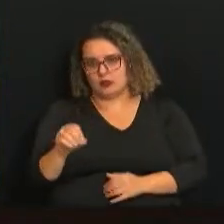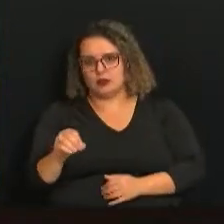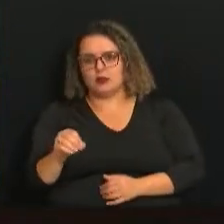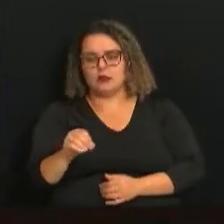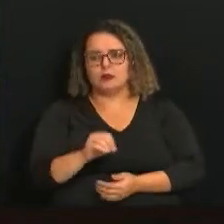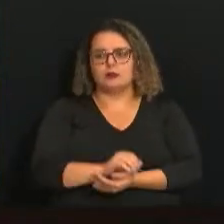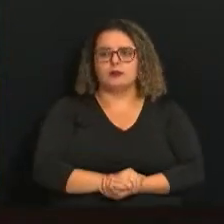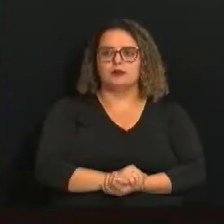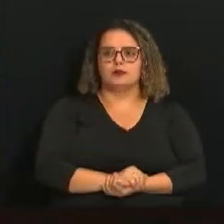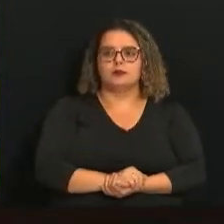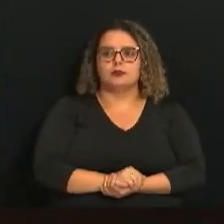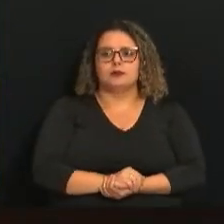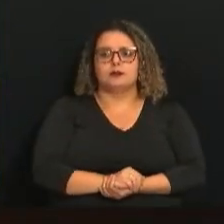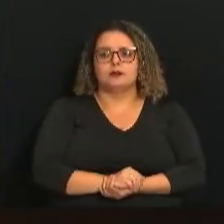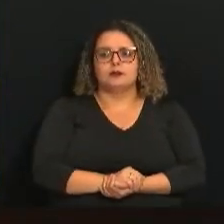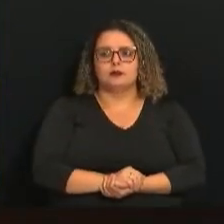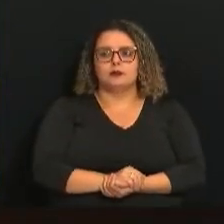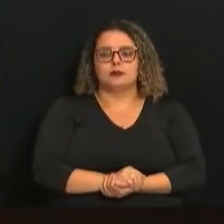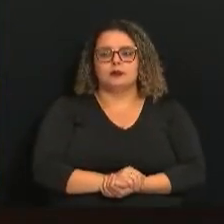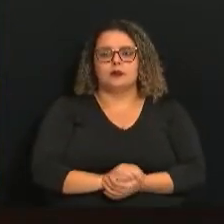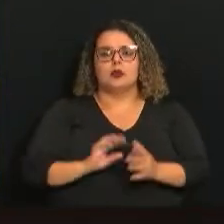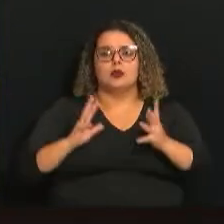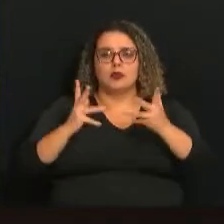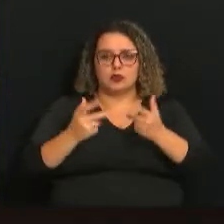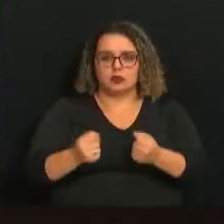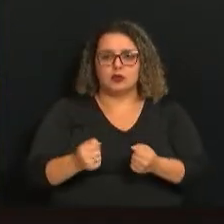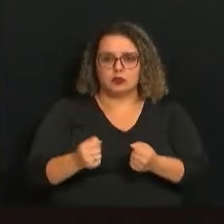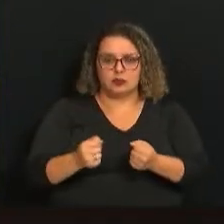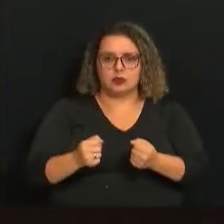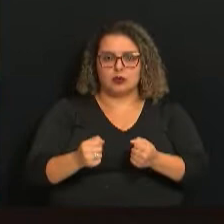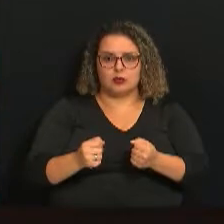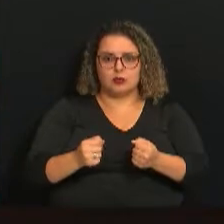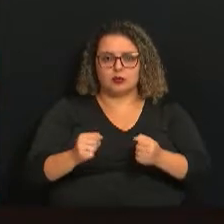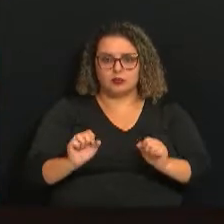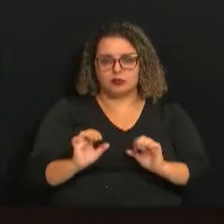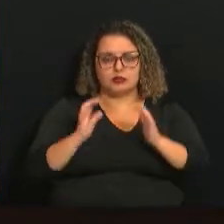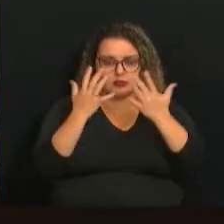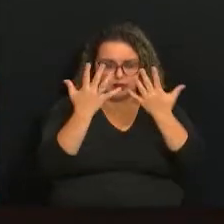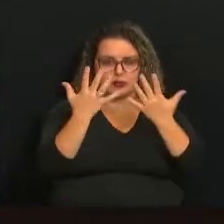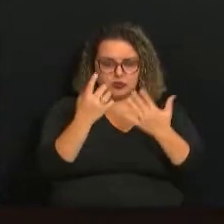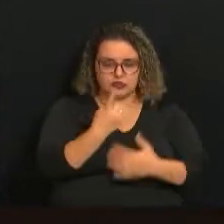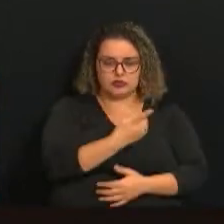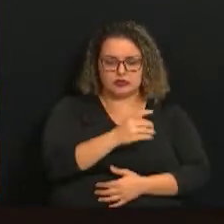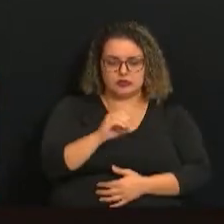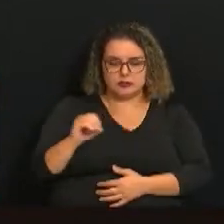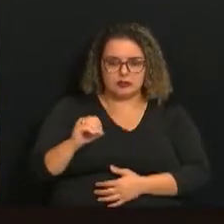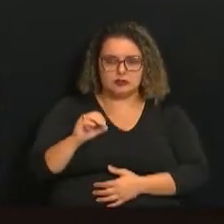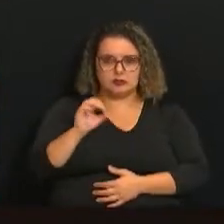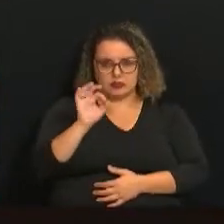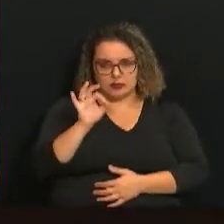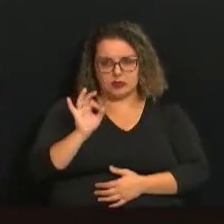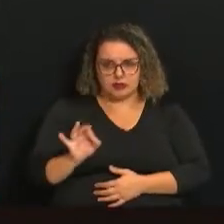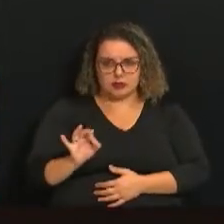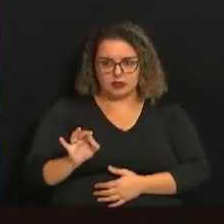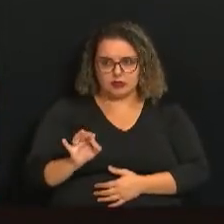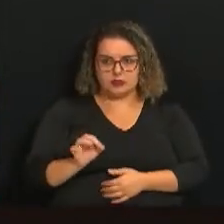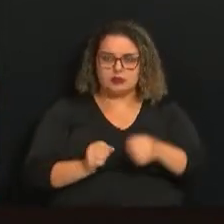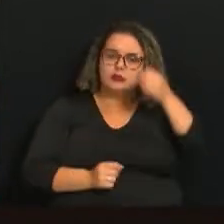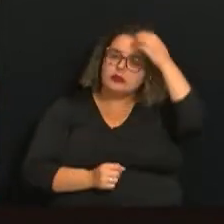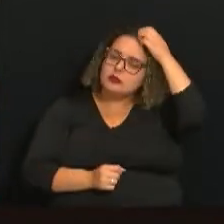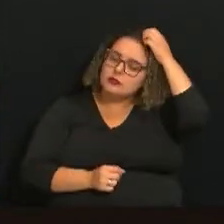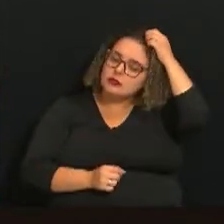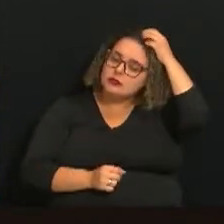ampliando a capacidade de todos os eventos para 100% de ocupação, independentemente se é evento com o público